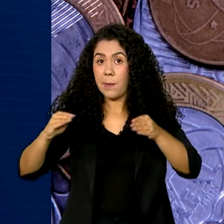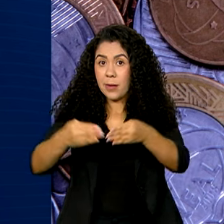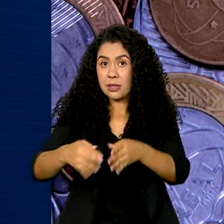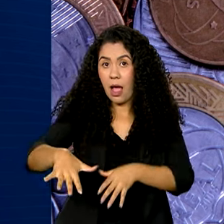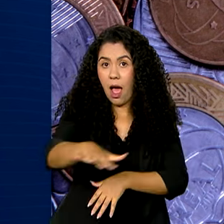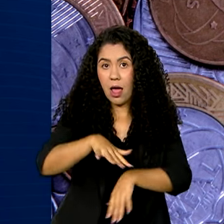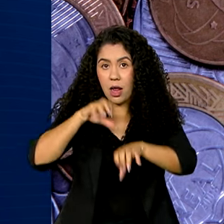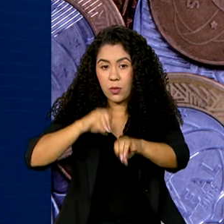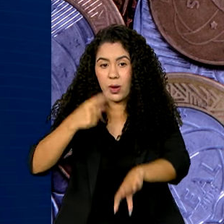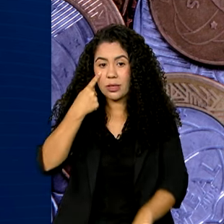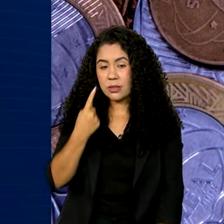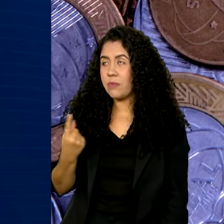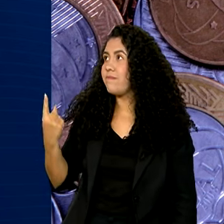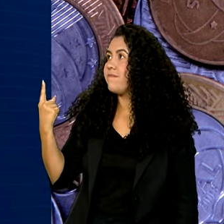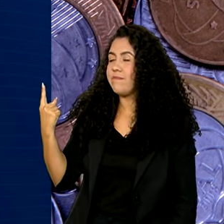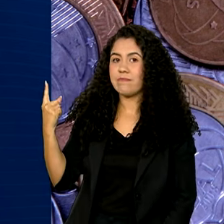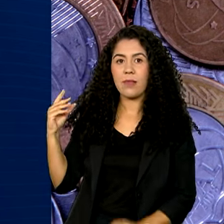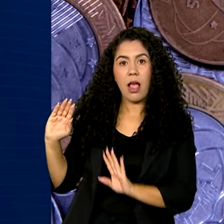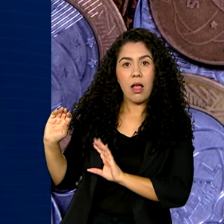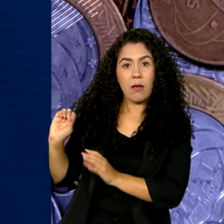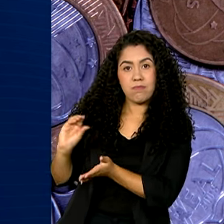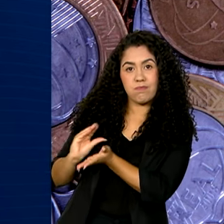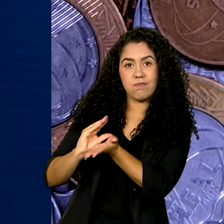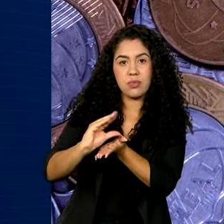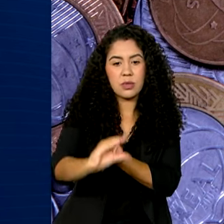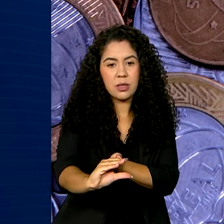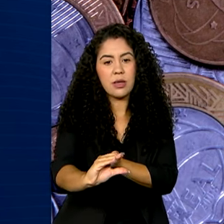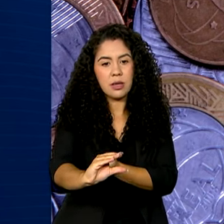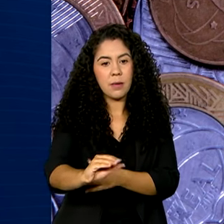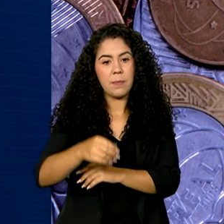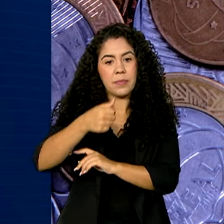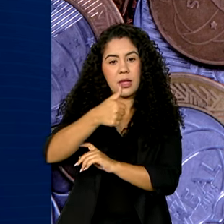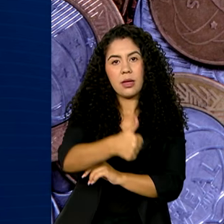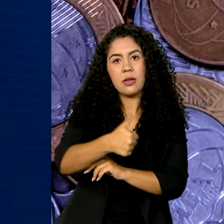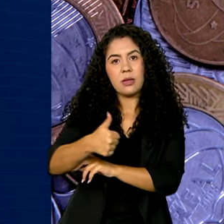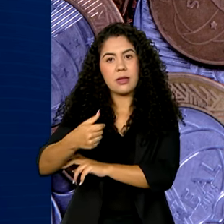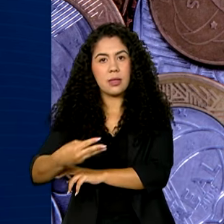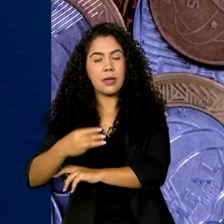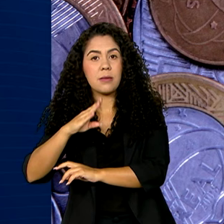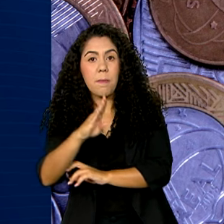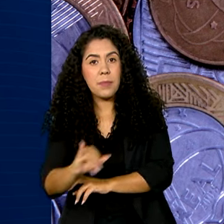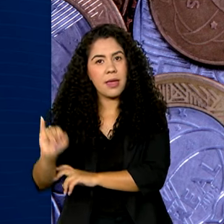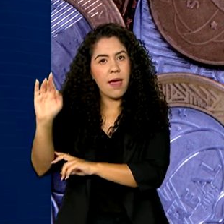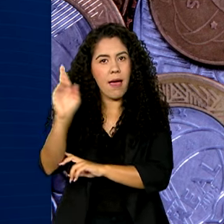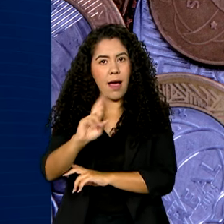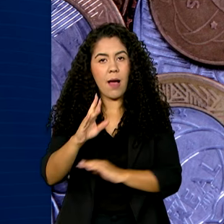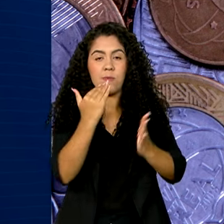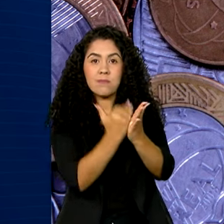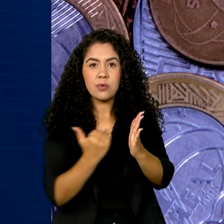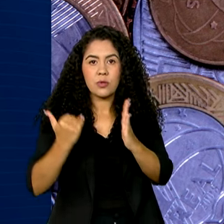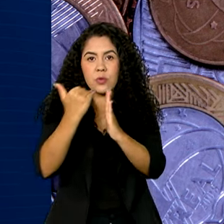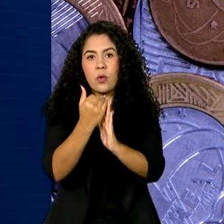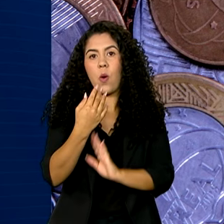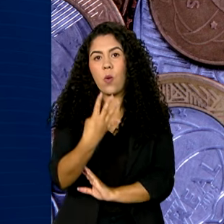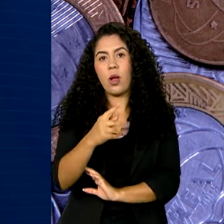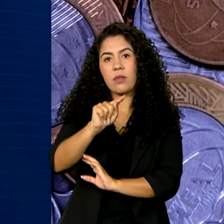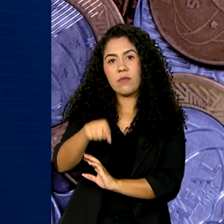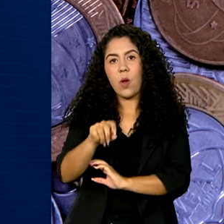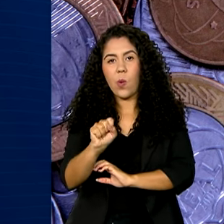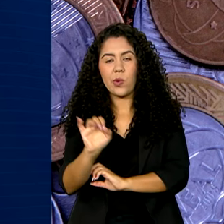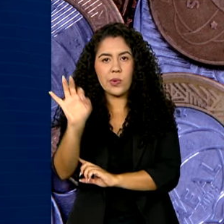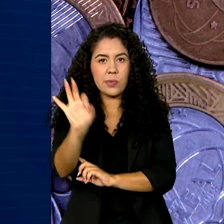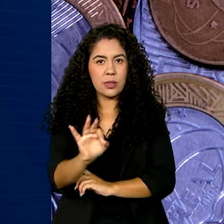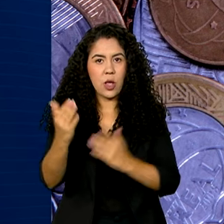devem ser destinados R 113,6 bilhões, aumento de 4,8%